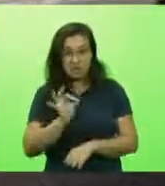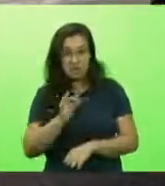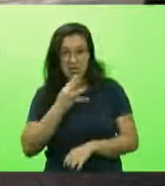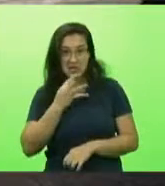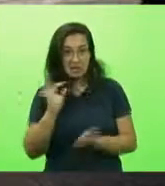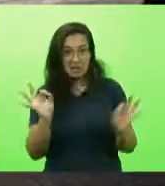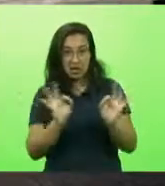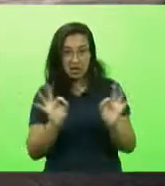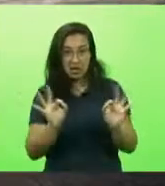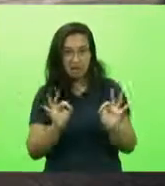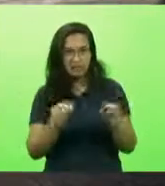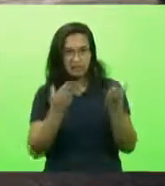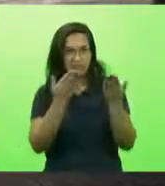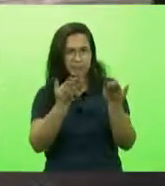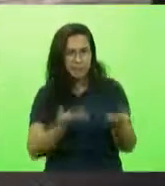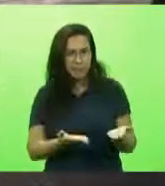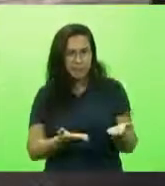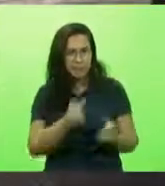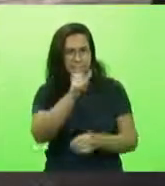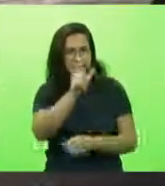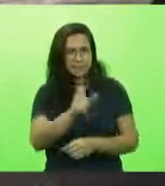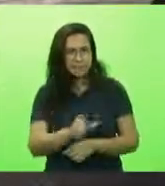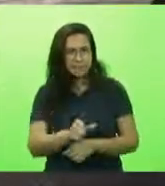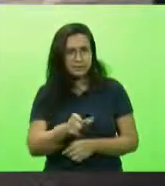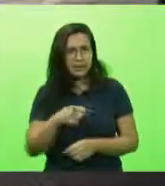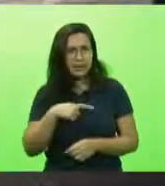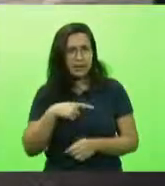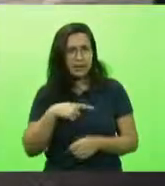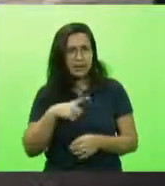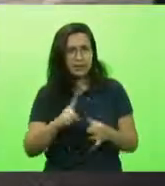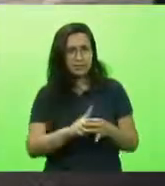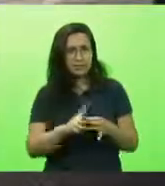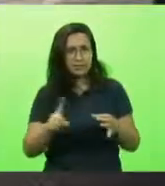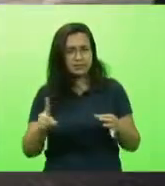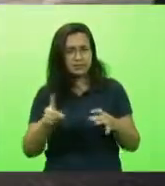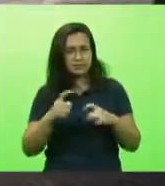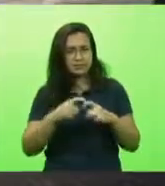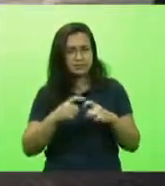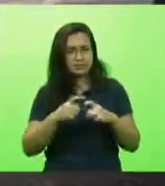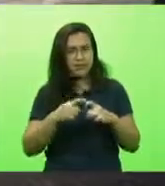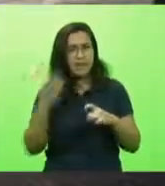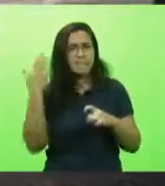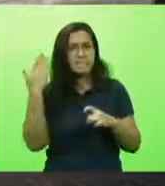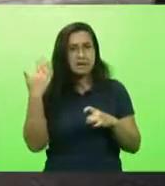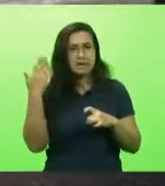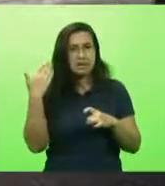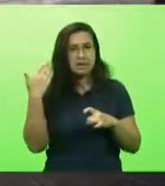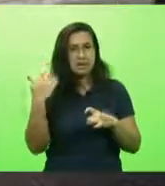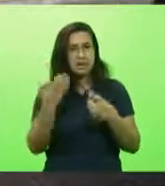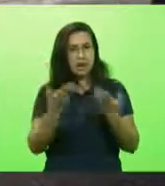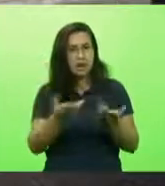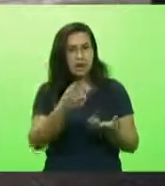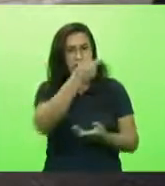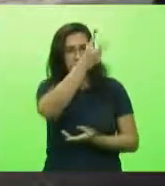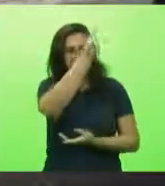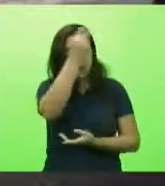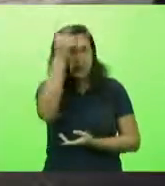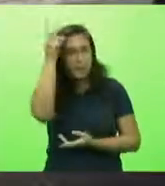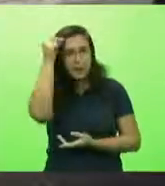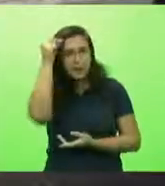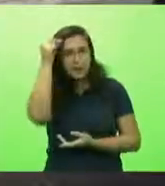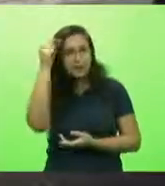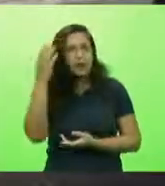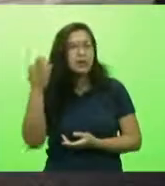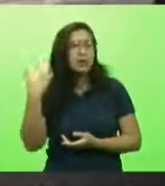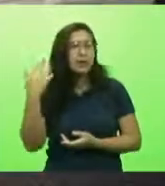ser alguém de fora do corpo clínico, um ex-candidato a prefeito, um ex-vereador,